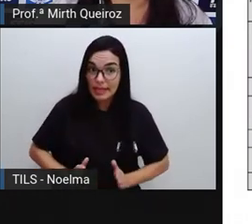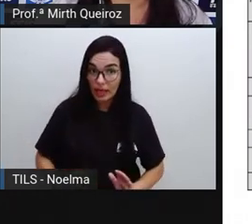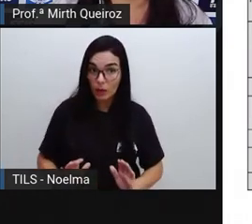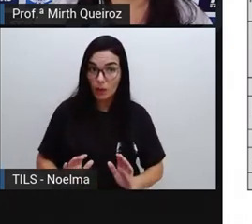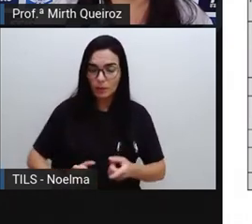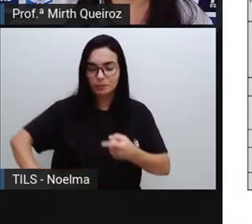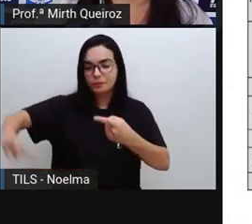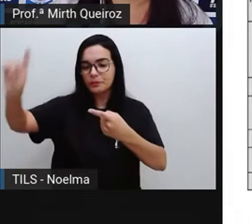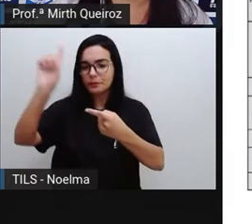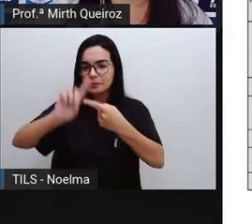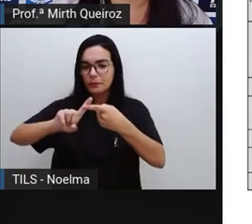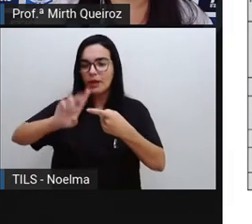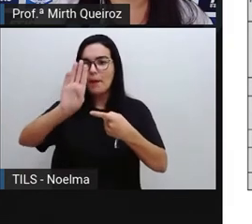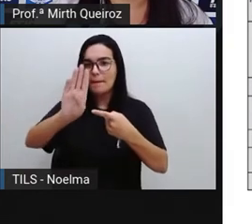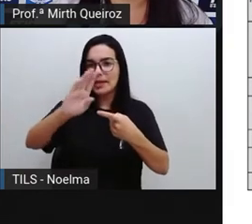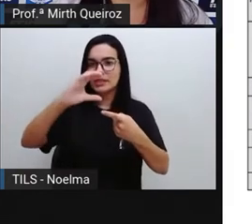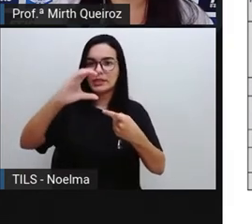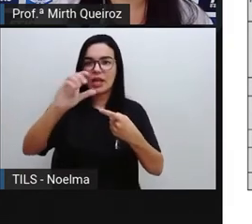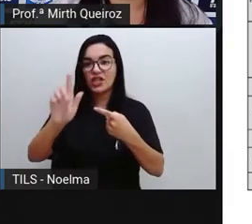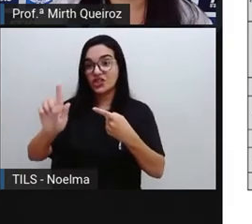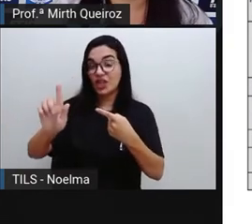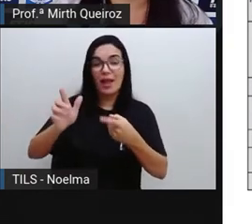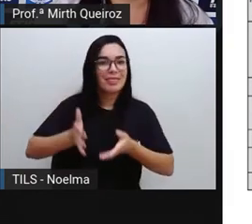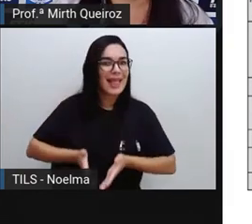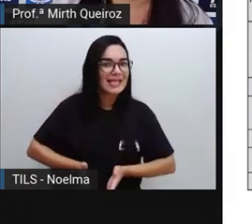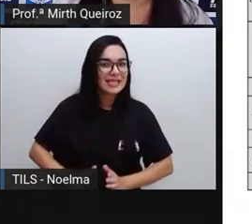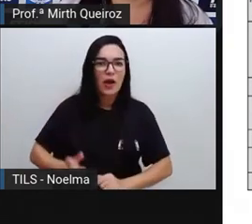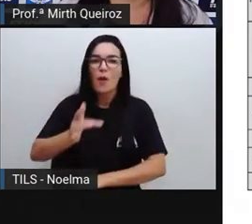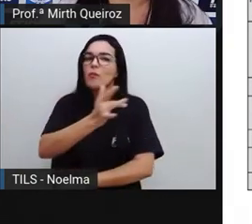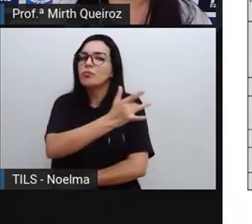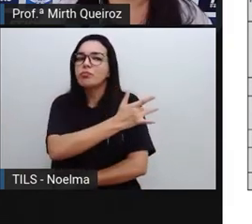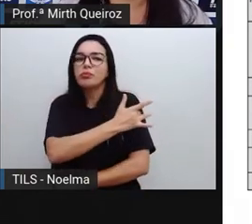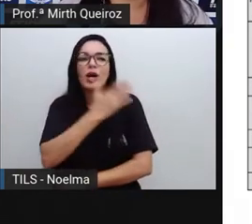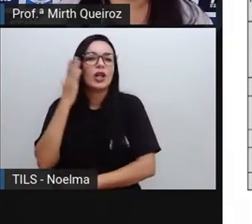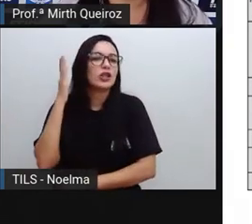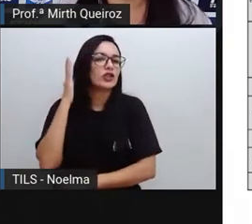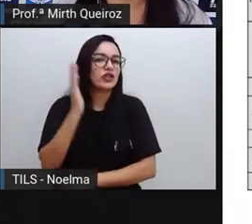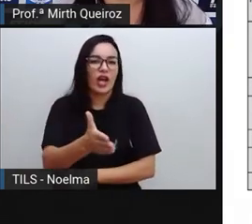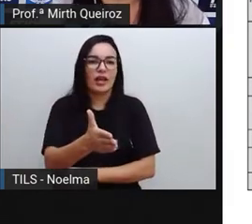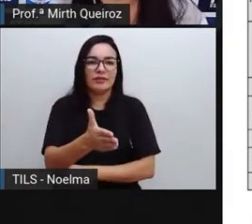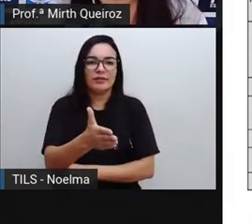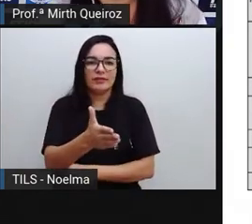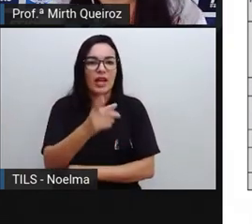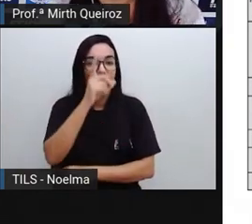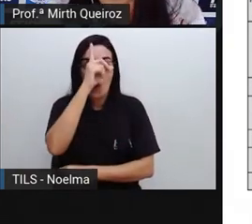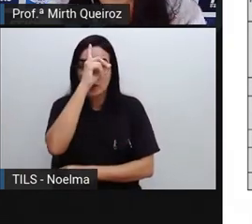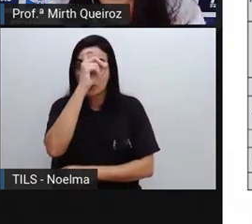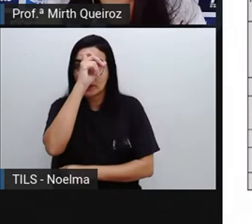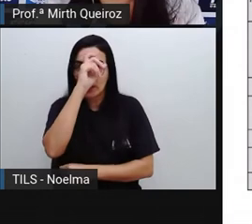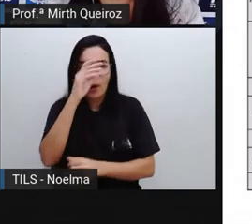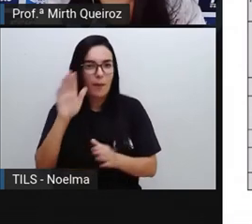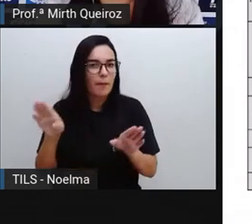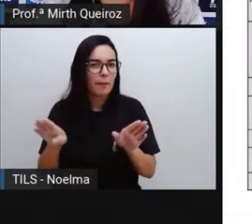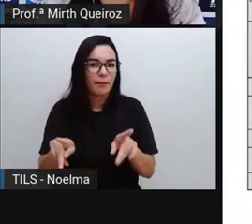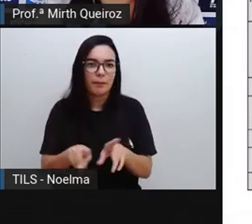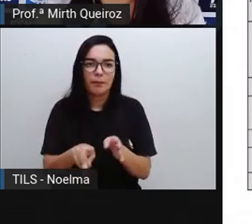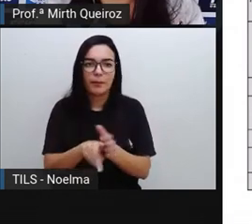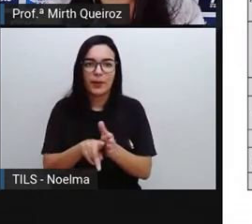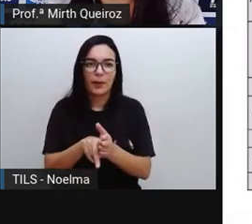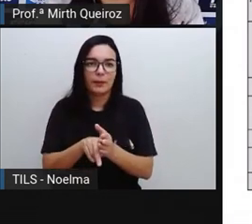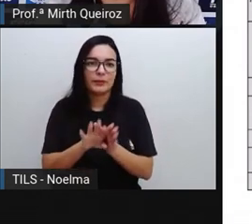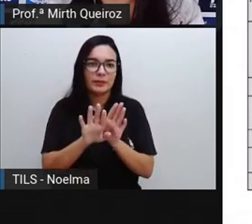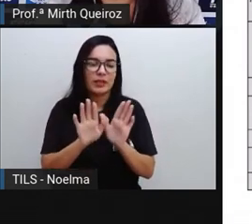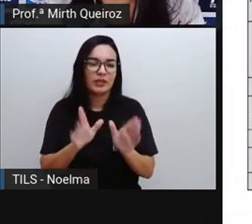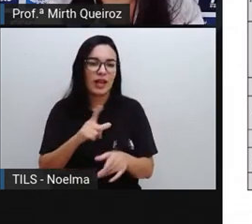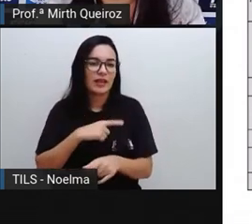tem aqui BCG, né? Quando a gente nasce a gente já toma essa vacina que é aquela vacina que tem